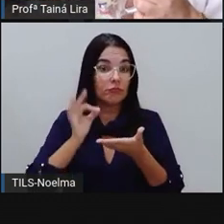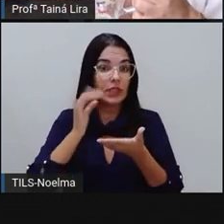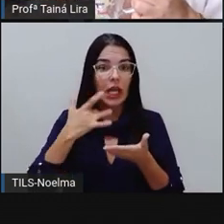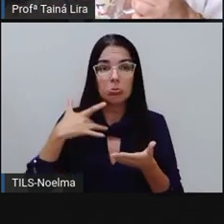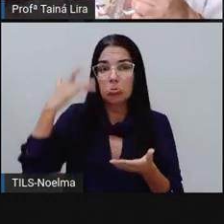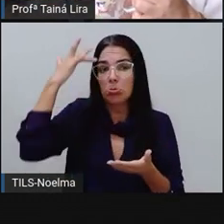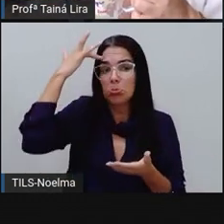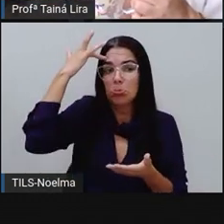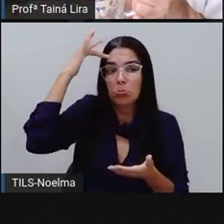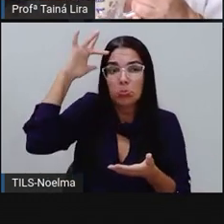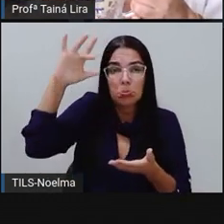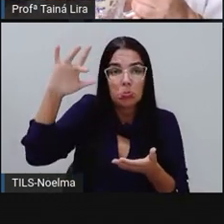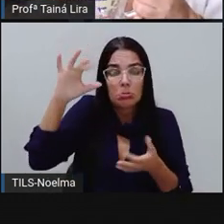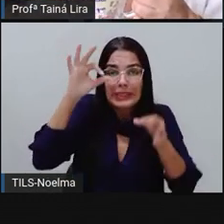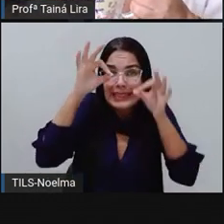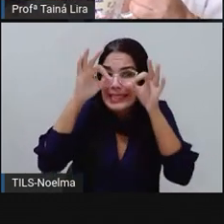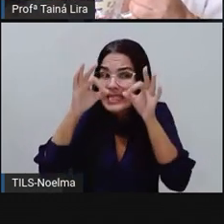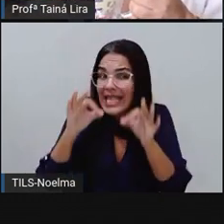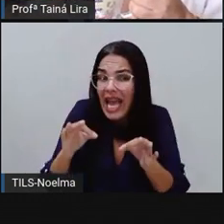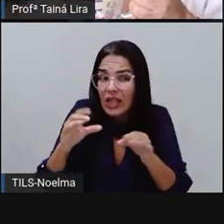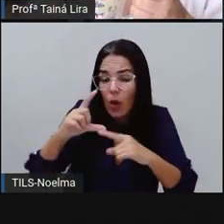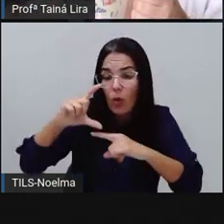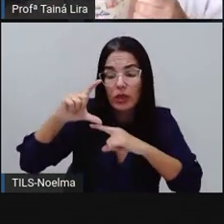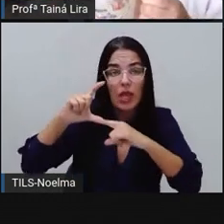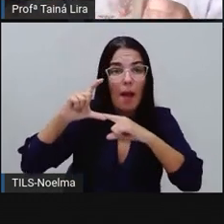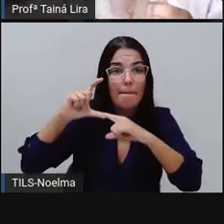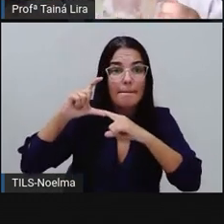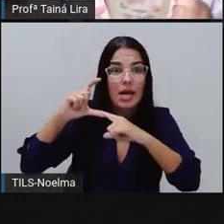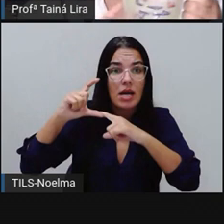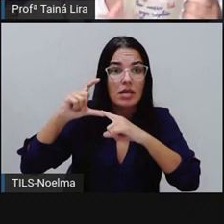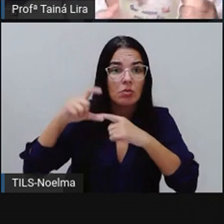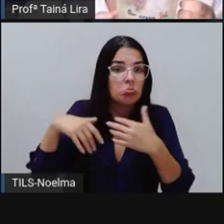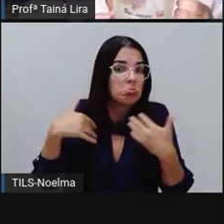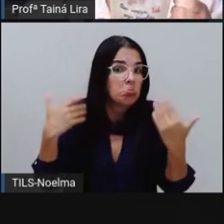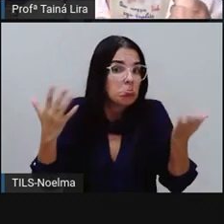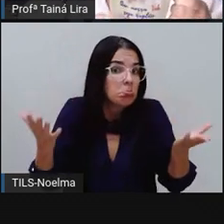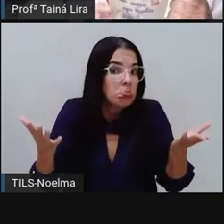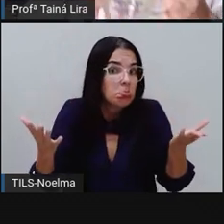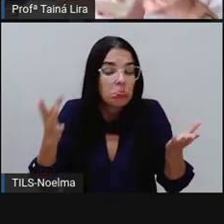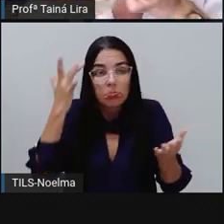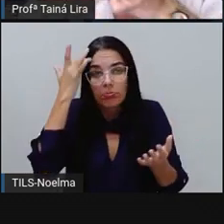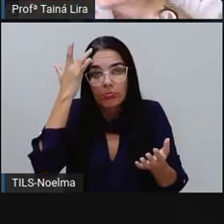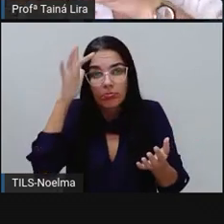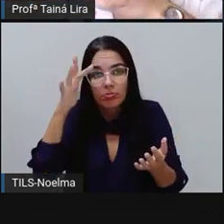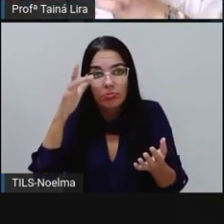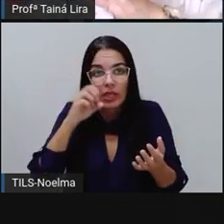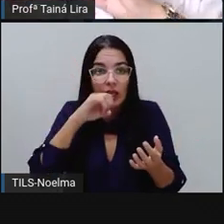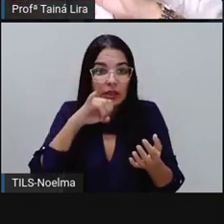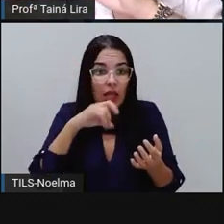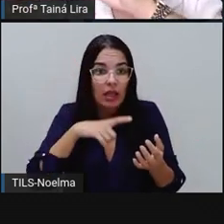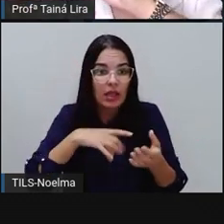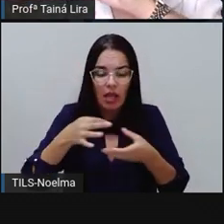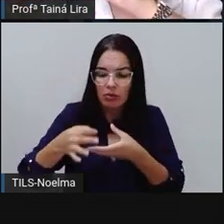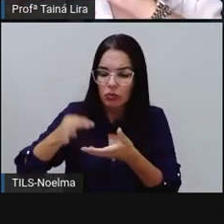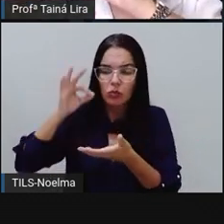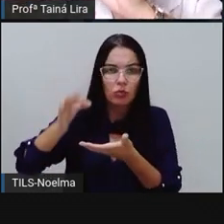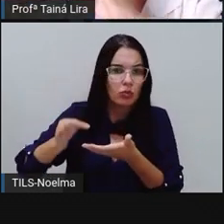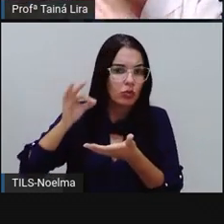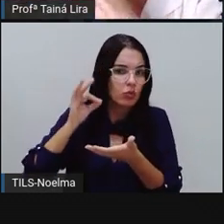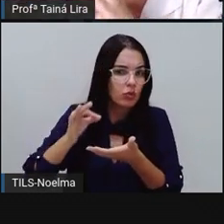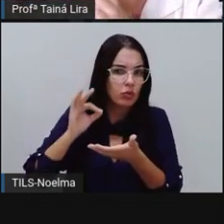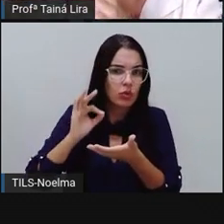sei exatamente qual é o tamanho dessa xícara, tá? Como ela é? Um instrumento aqui, um